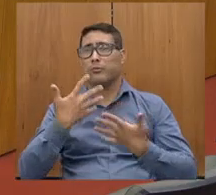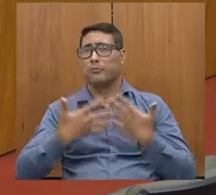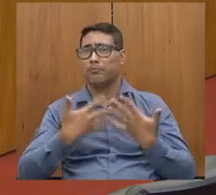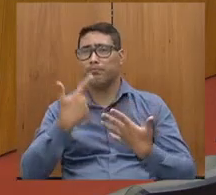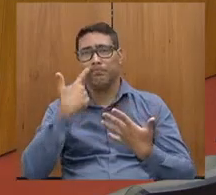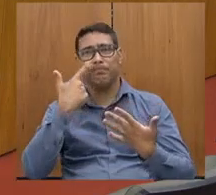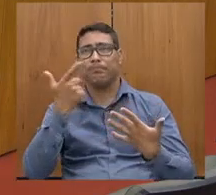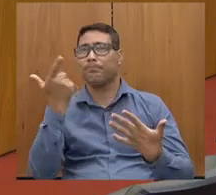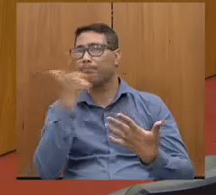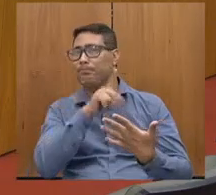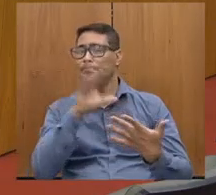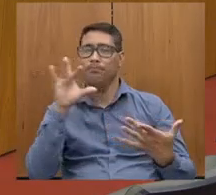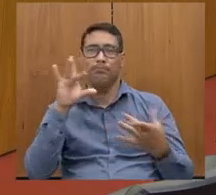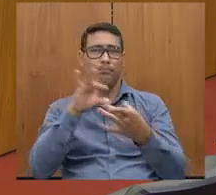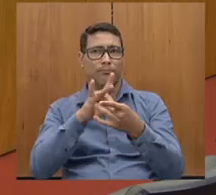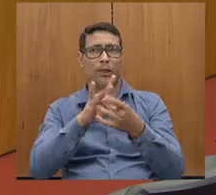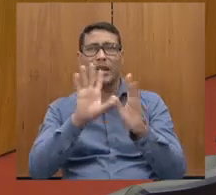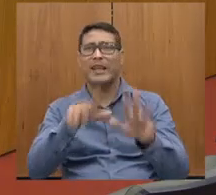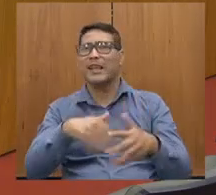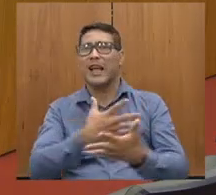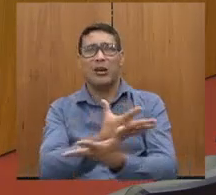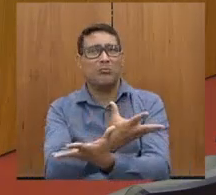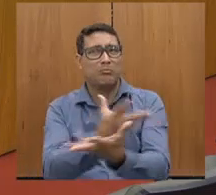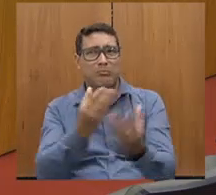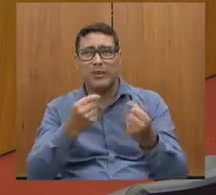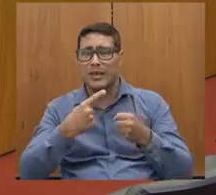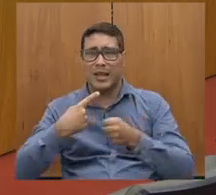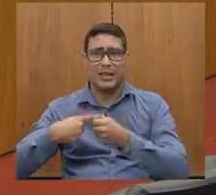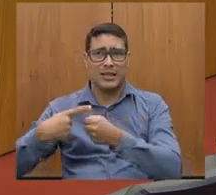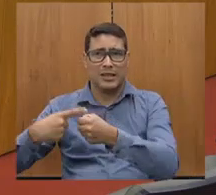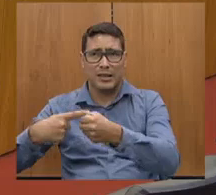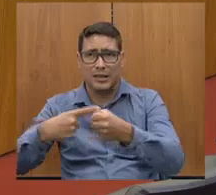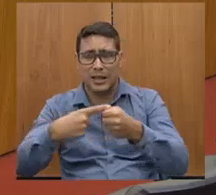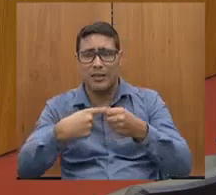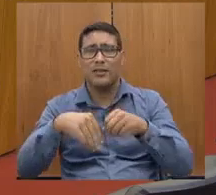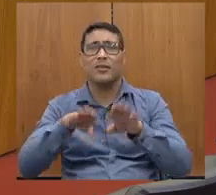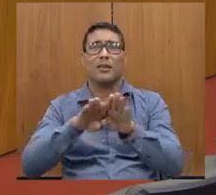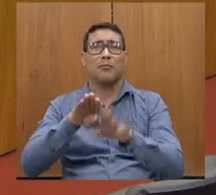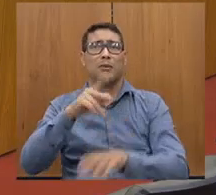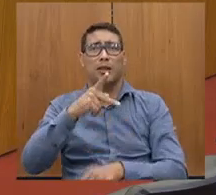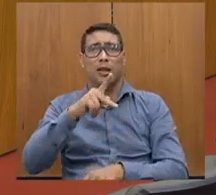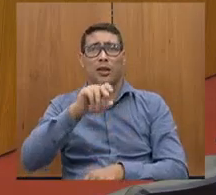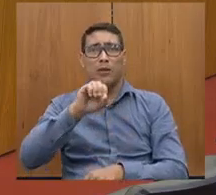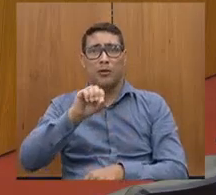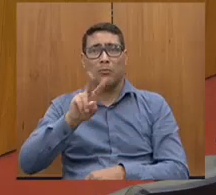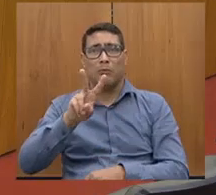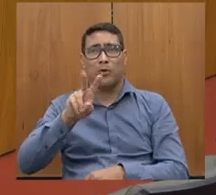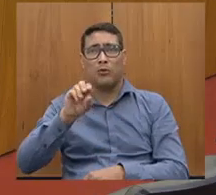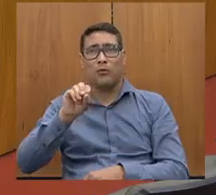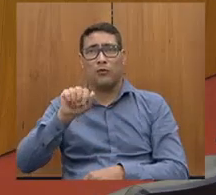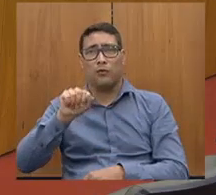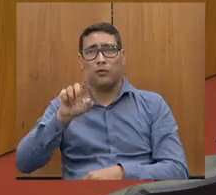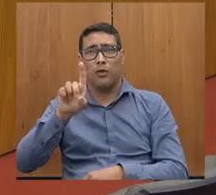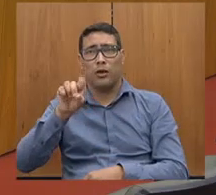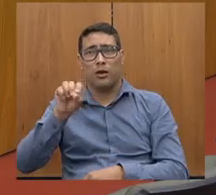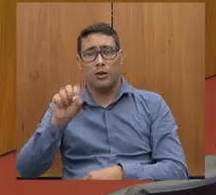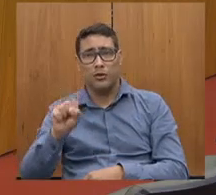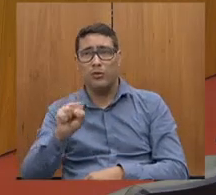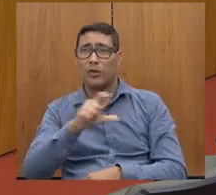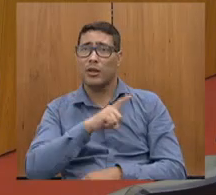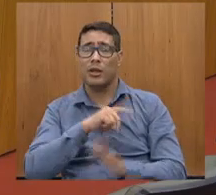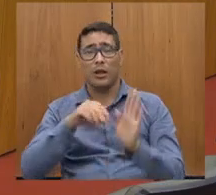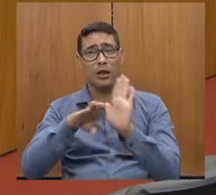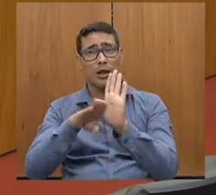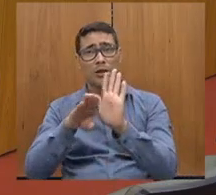ligar dezenas, centenas de distritos e povoados, porque não só dá dignidade para essas famílias, porque o retorno é